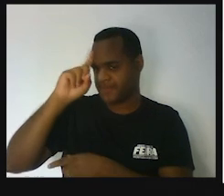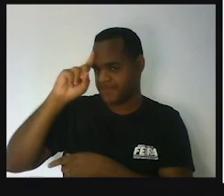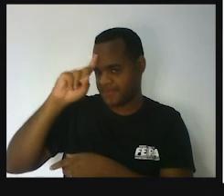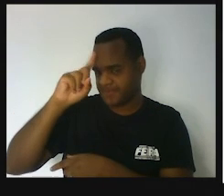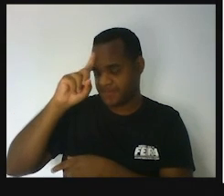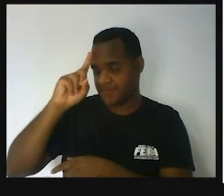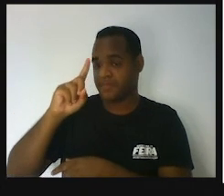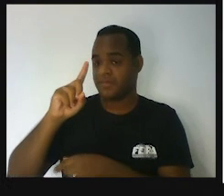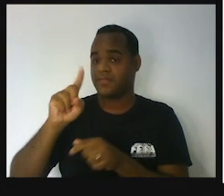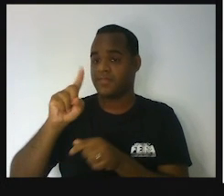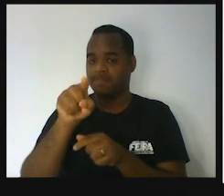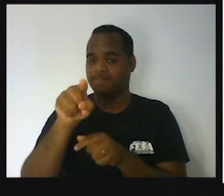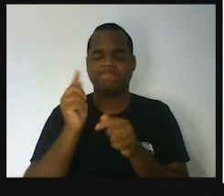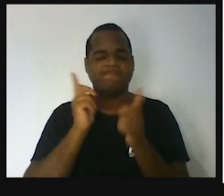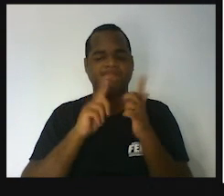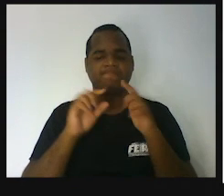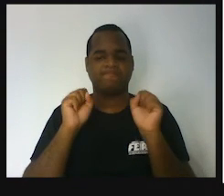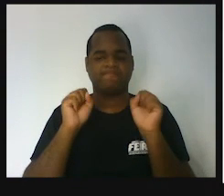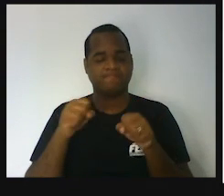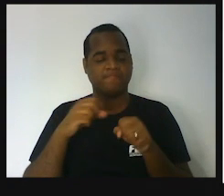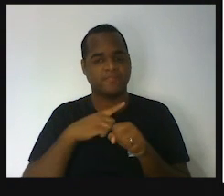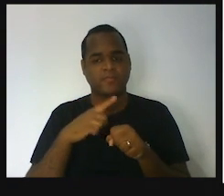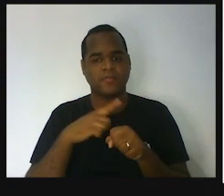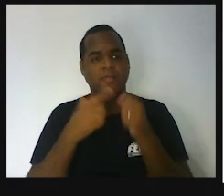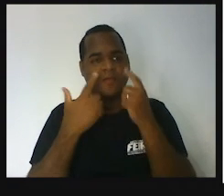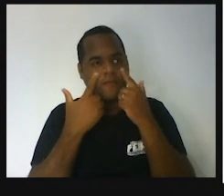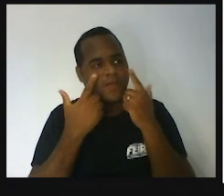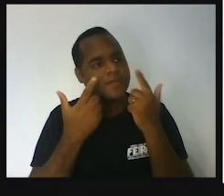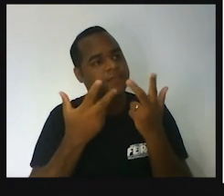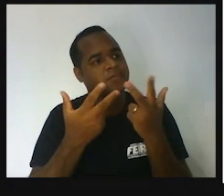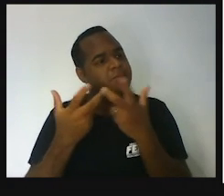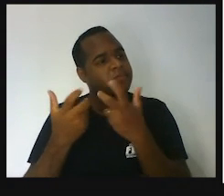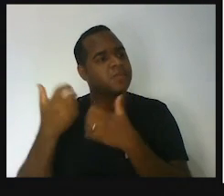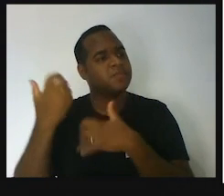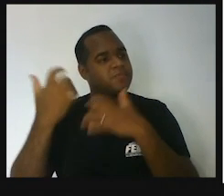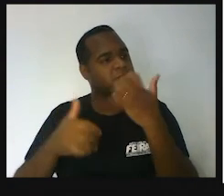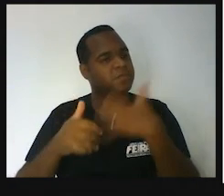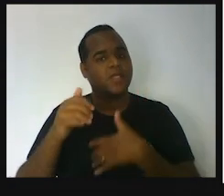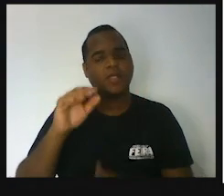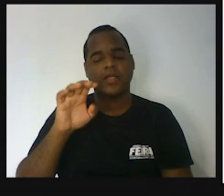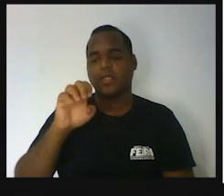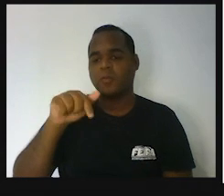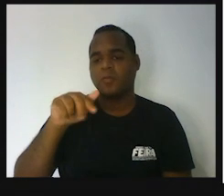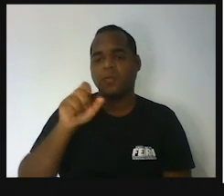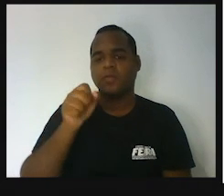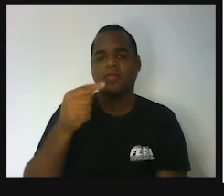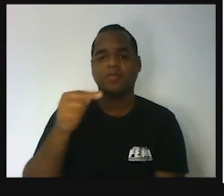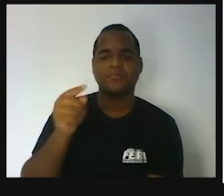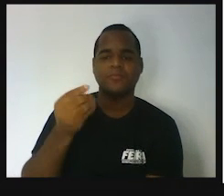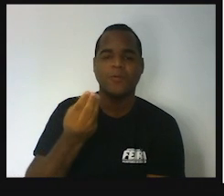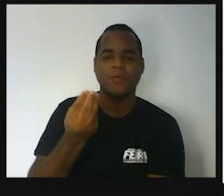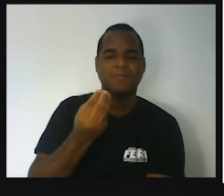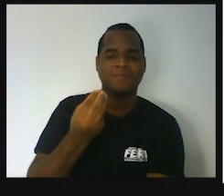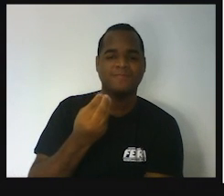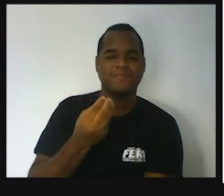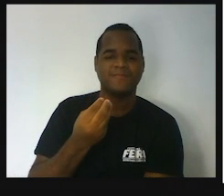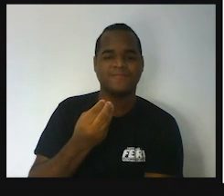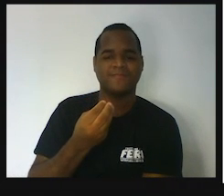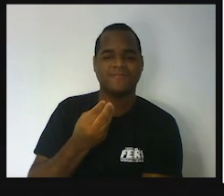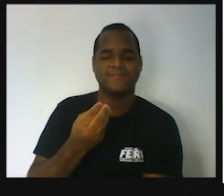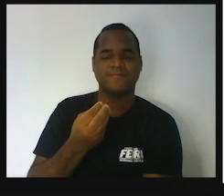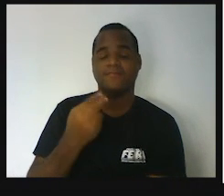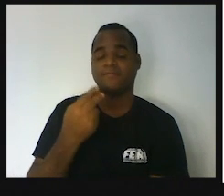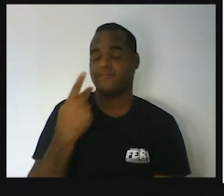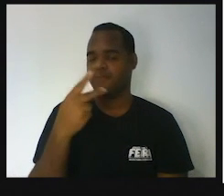onde você consiga enxergar o uso de uma equação né se você já